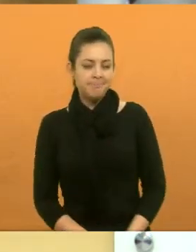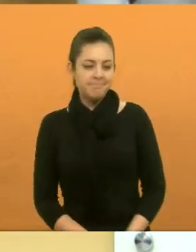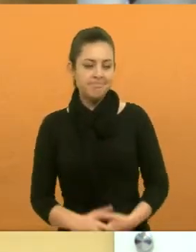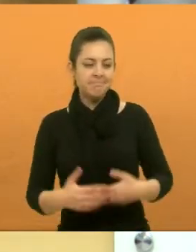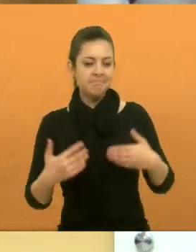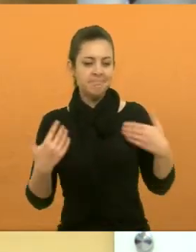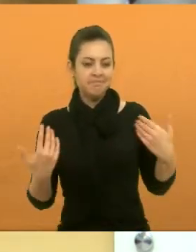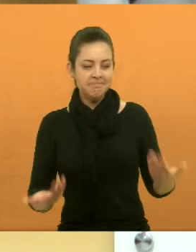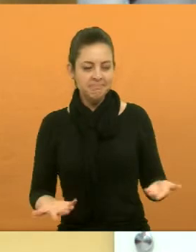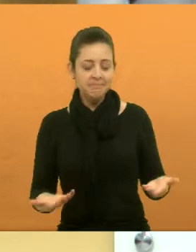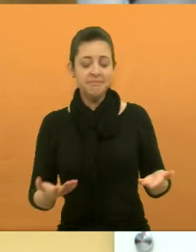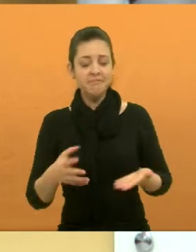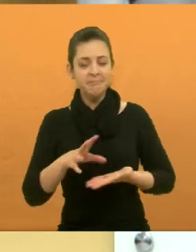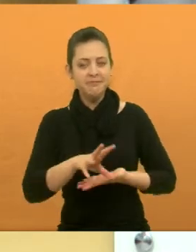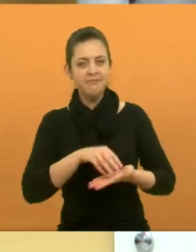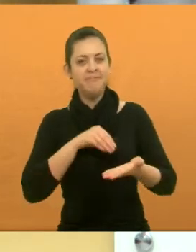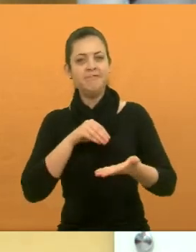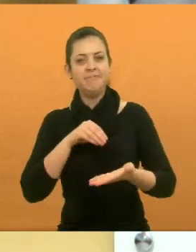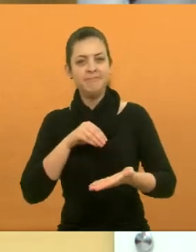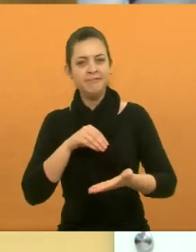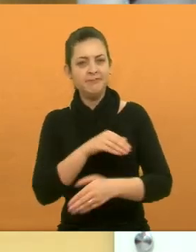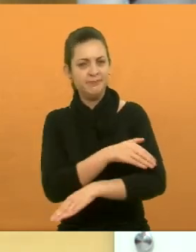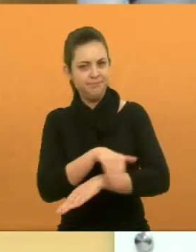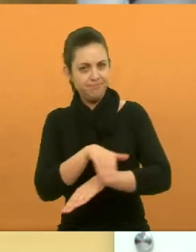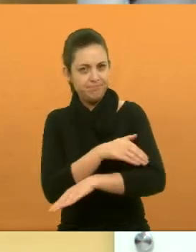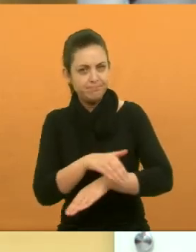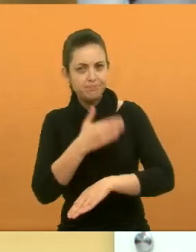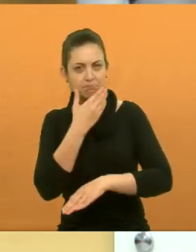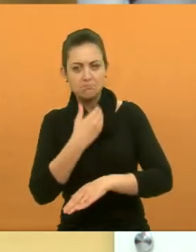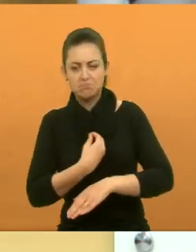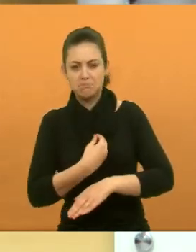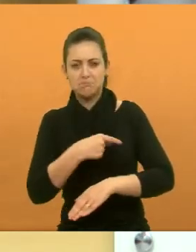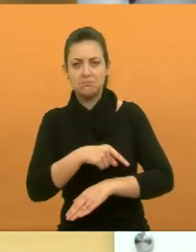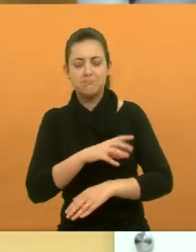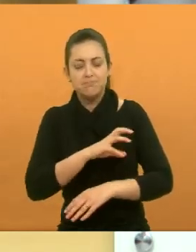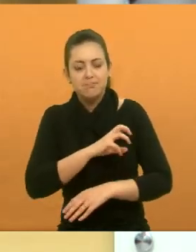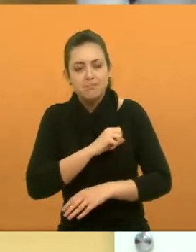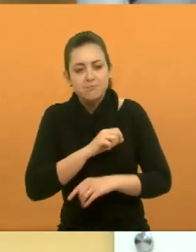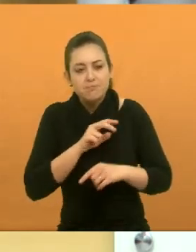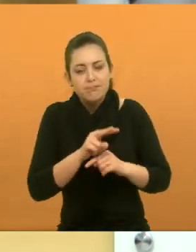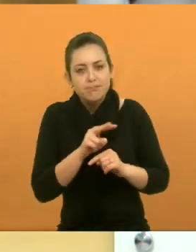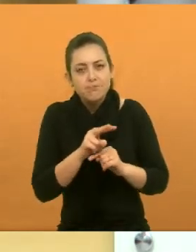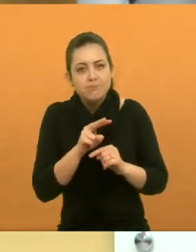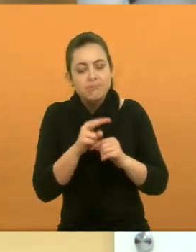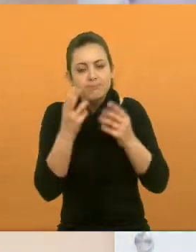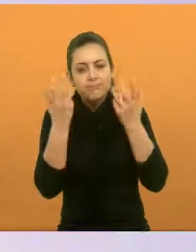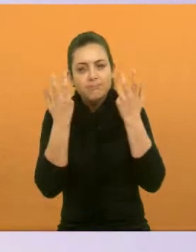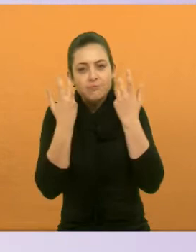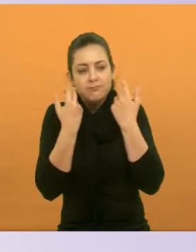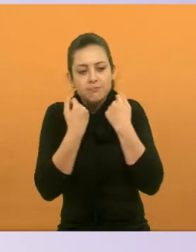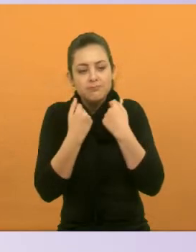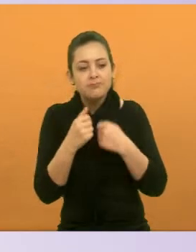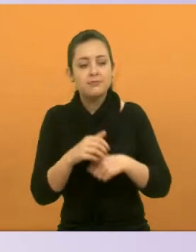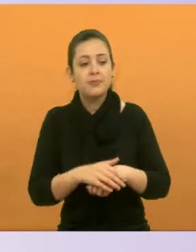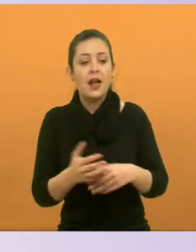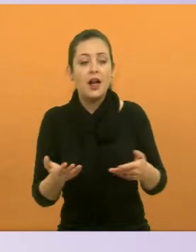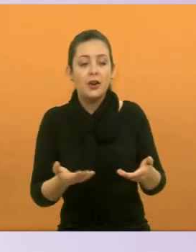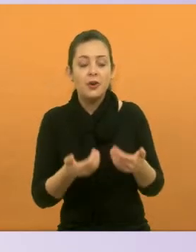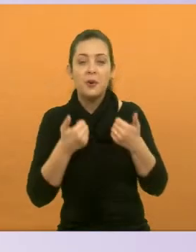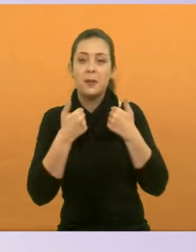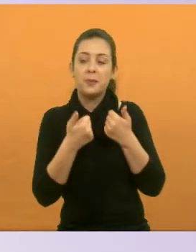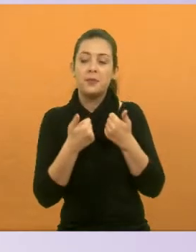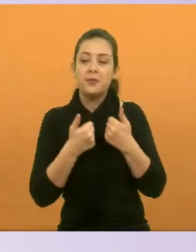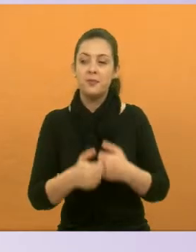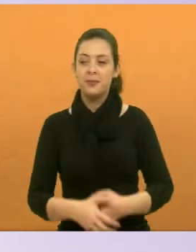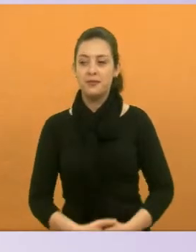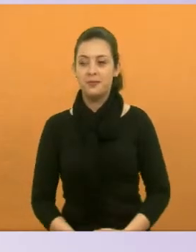Enfim, fica aí o exemplo. Morador de rua, com esse grande amor que ele tem pelo seu animalzinho, a Brisa. Agora está super bem a